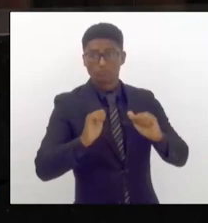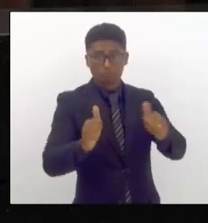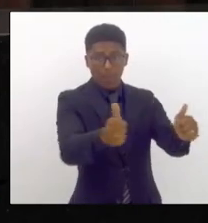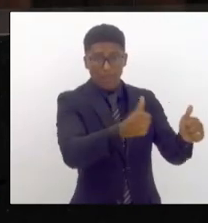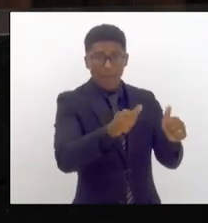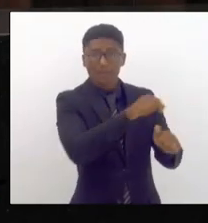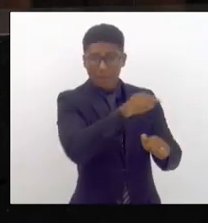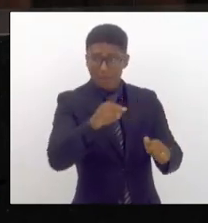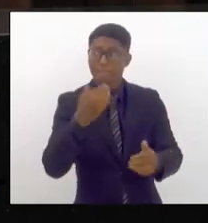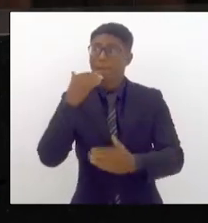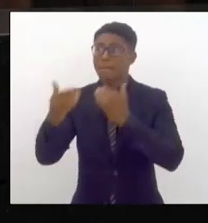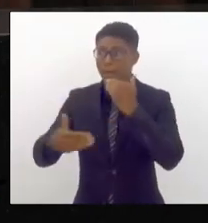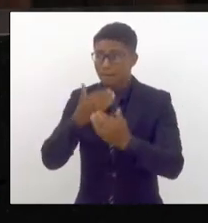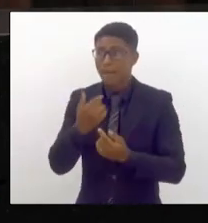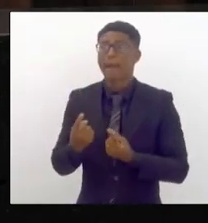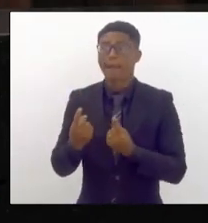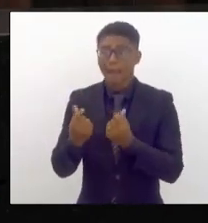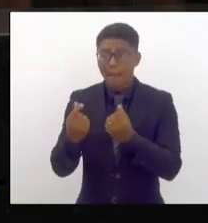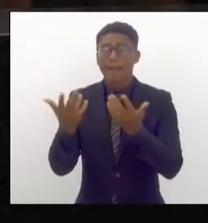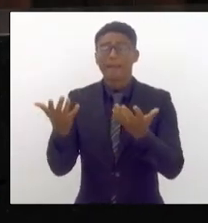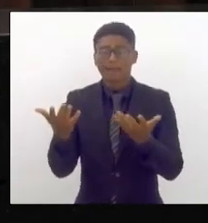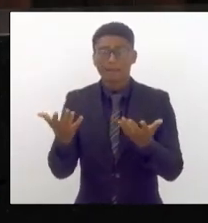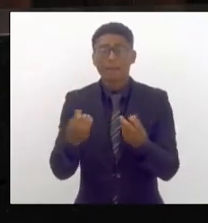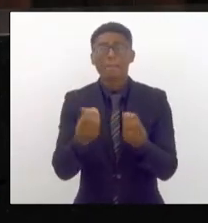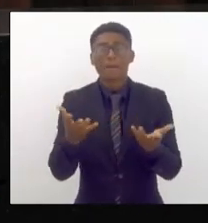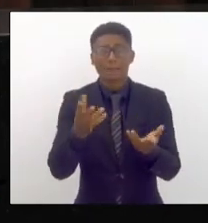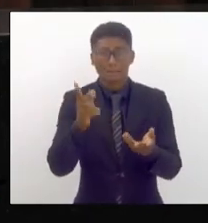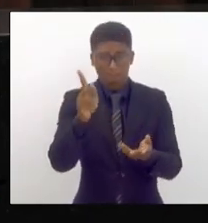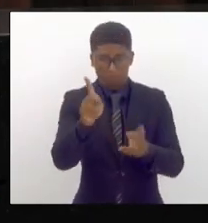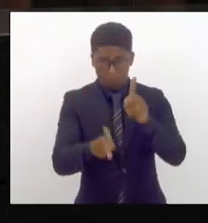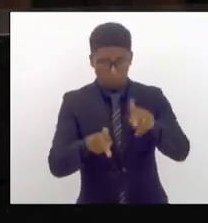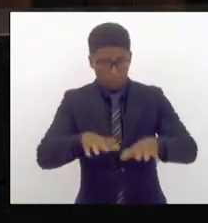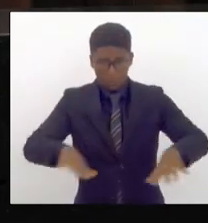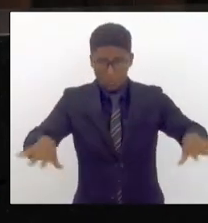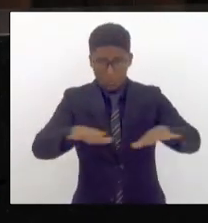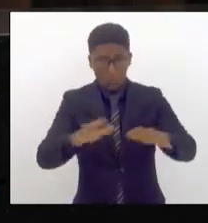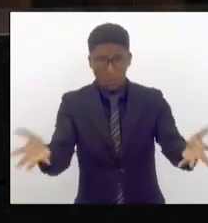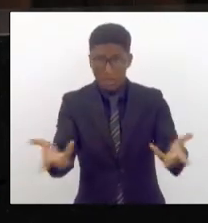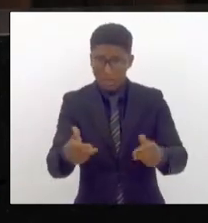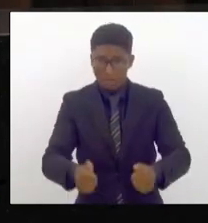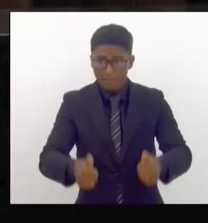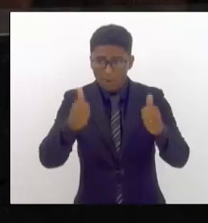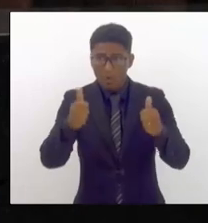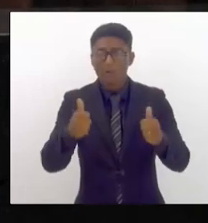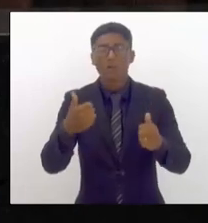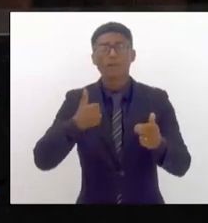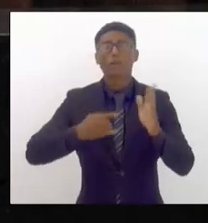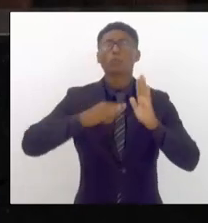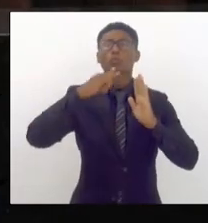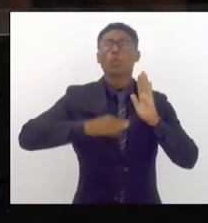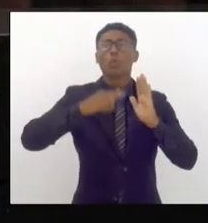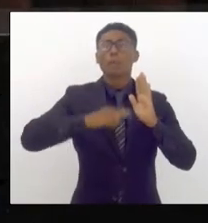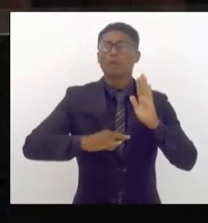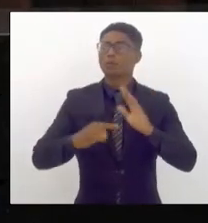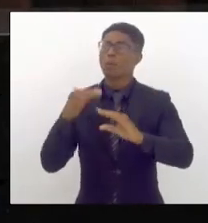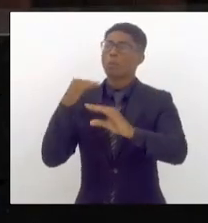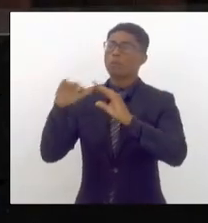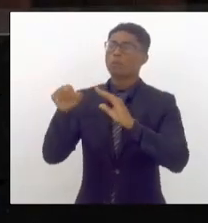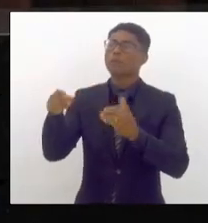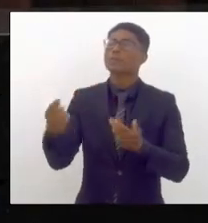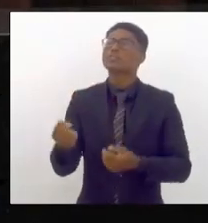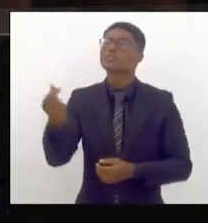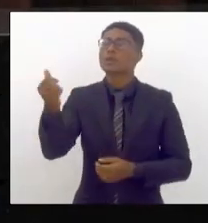no transporte voviário para o passageiro para o trabalhador fiz o ofício perguntando aonde foi destinado os recursos